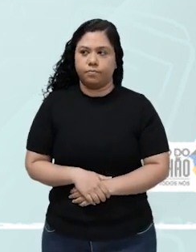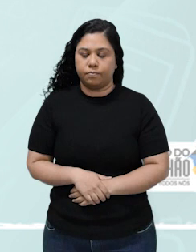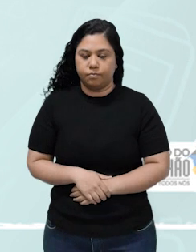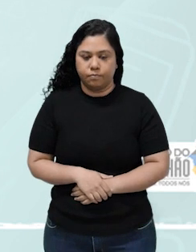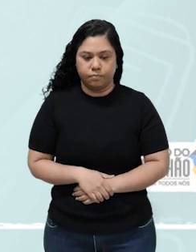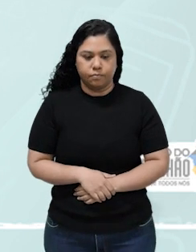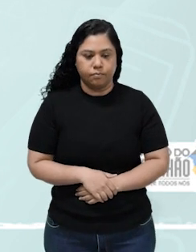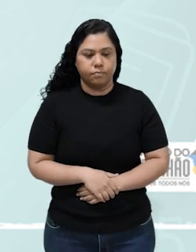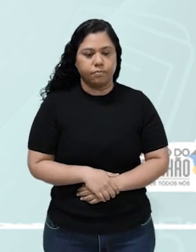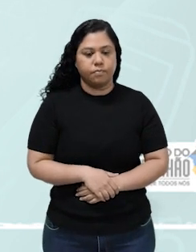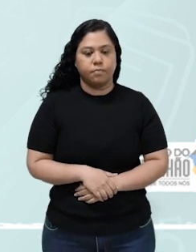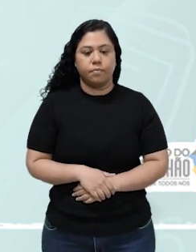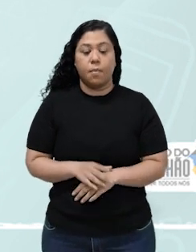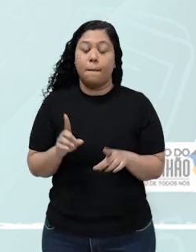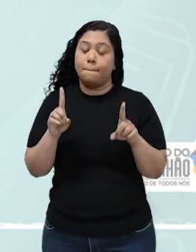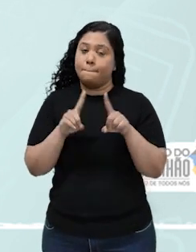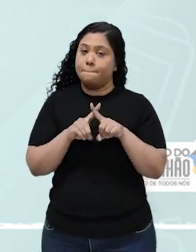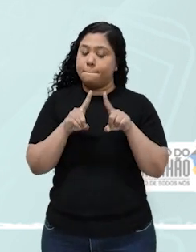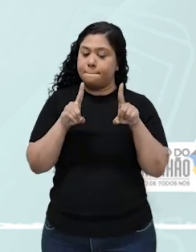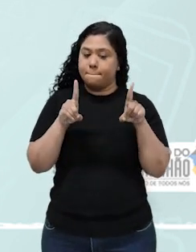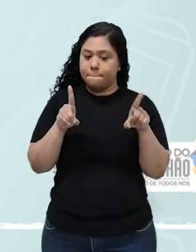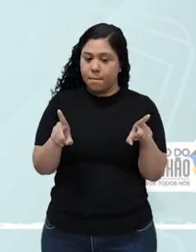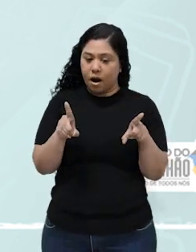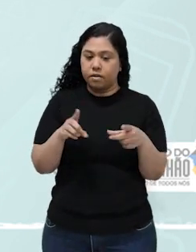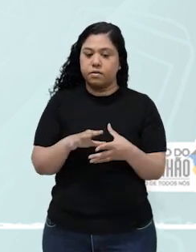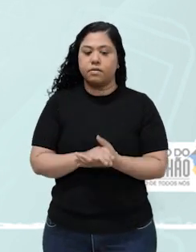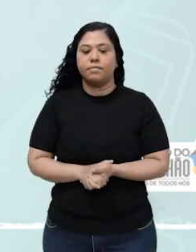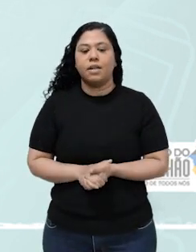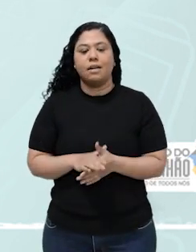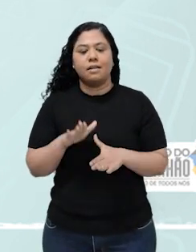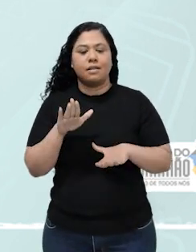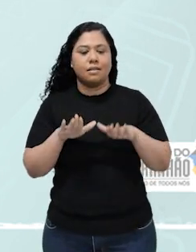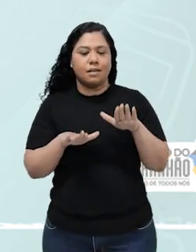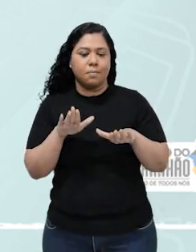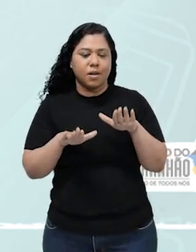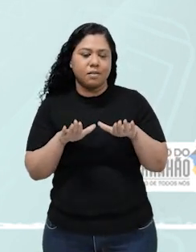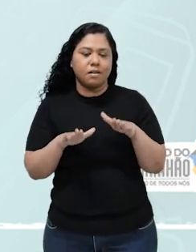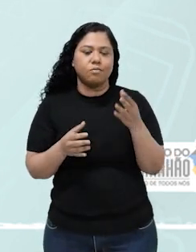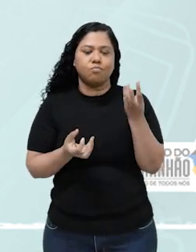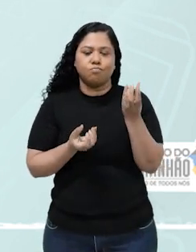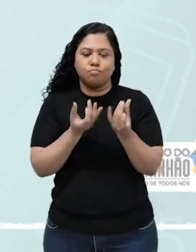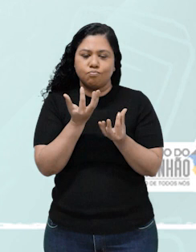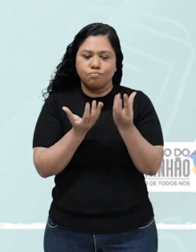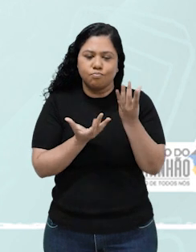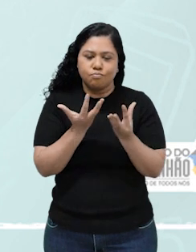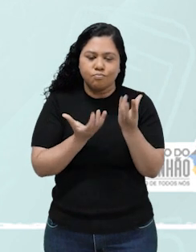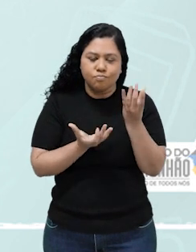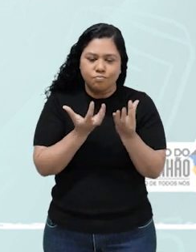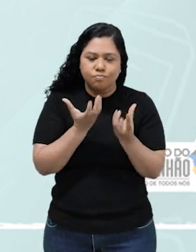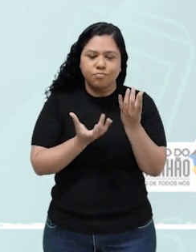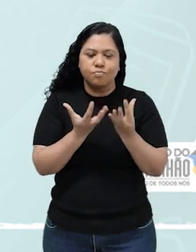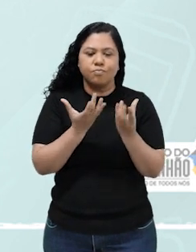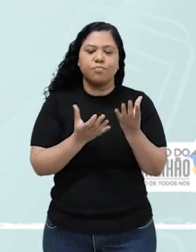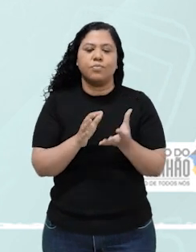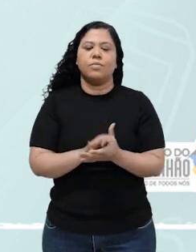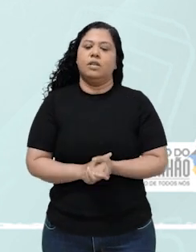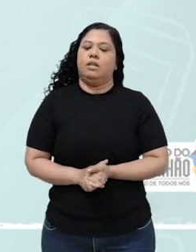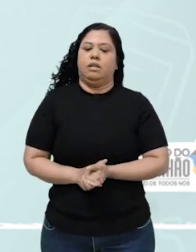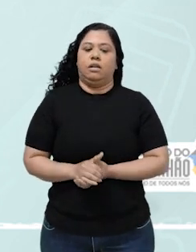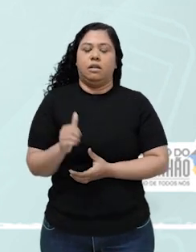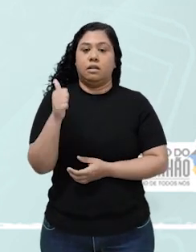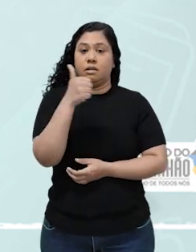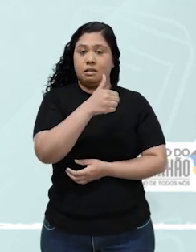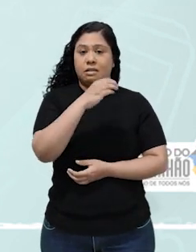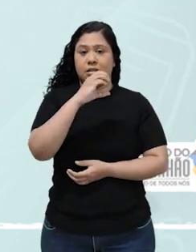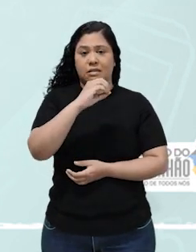os reagentes. Contudo, em certas reações, como a de combustão, queima. Virtualmente,